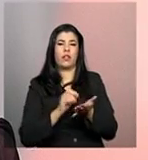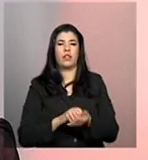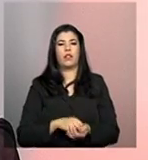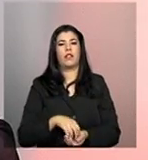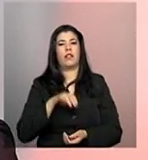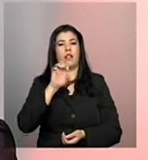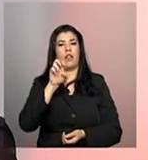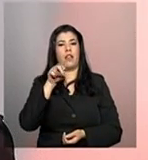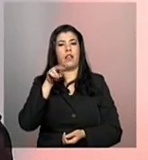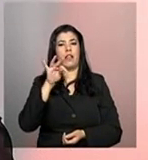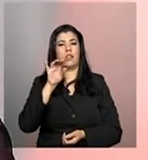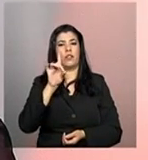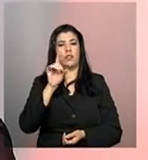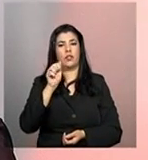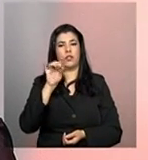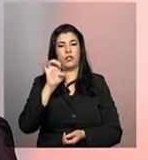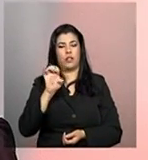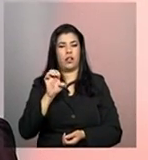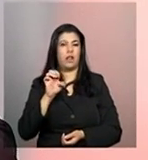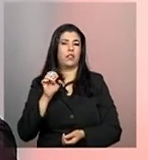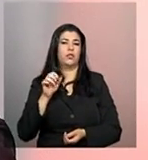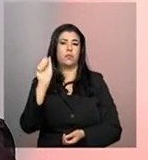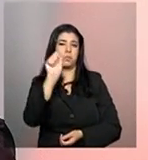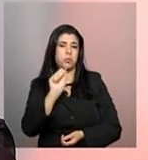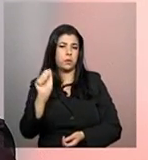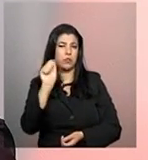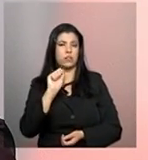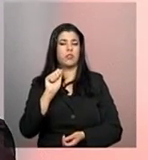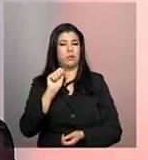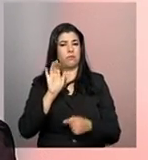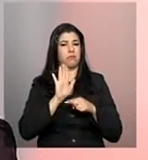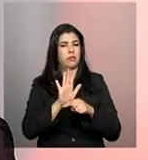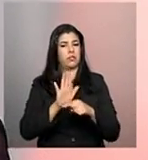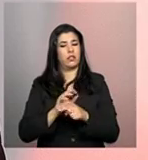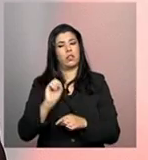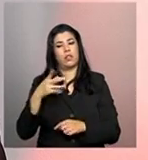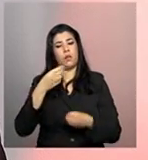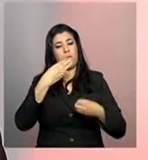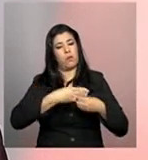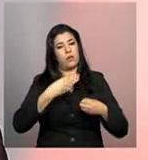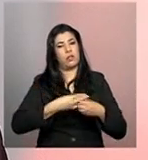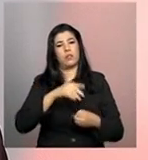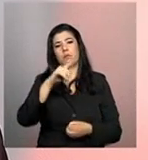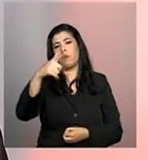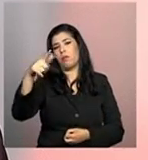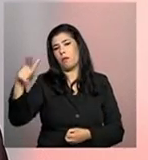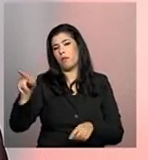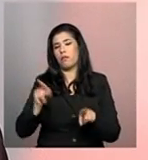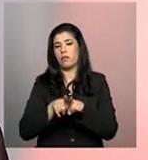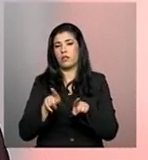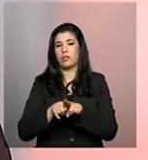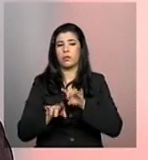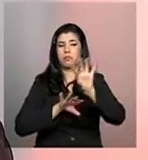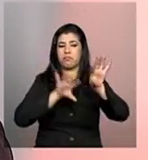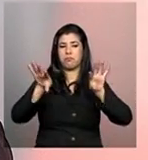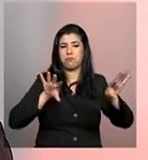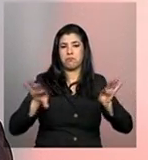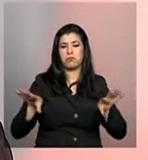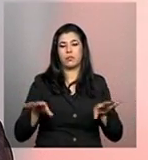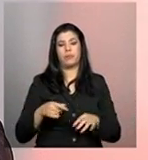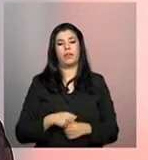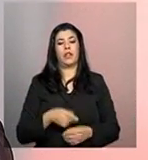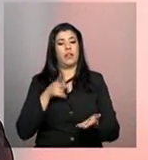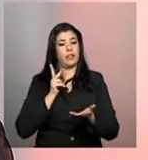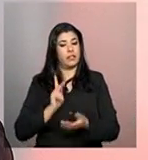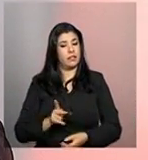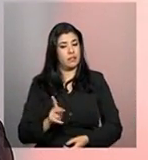assistência, ou elas têm algum serviço, seja no município em elas têm sede, ou até em outros municípios, que isso também é possível. Sempre, então,